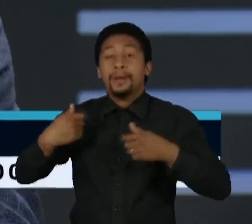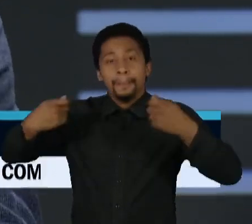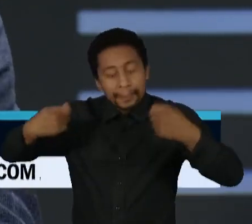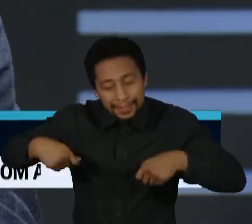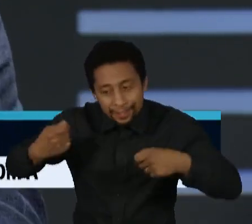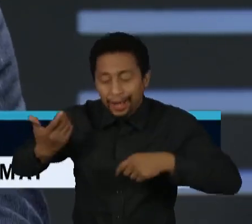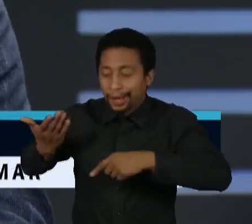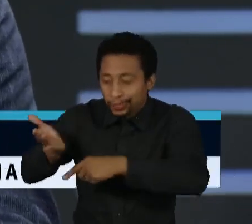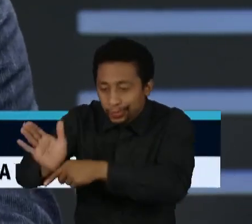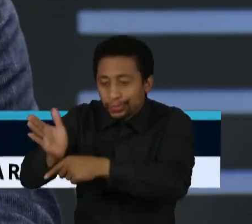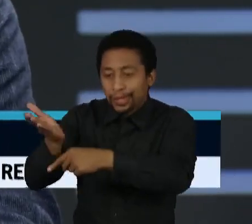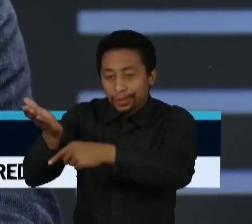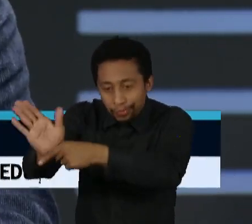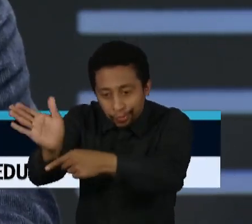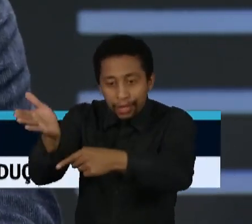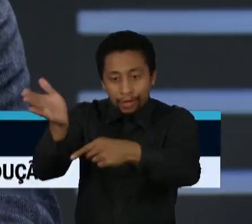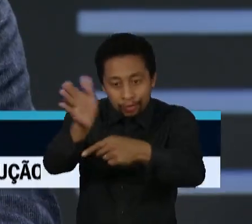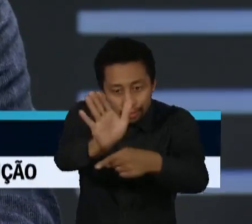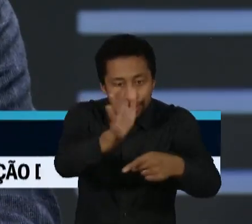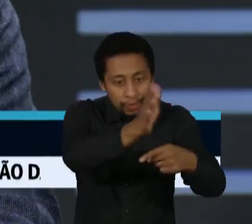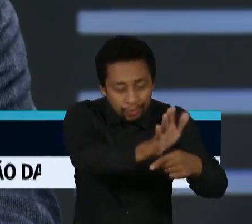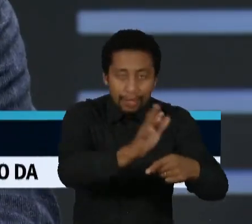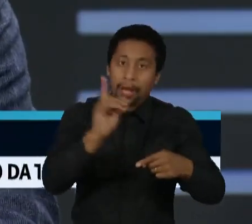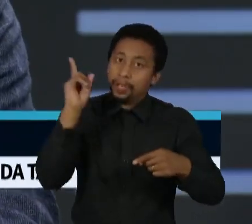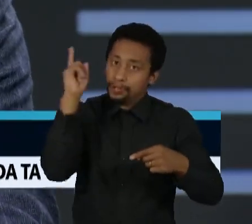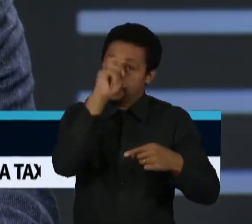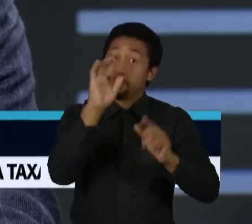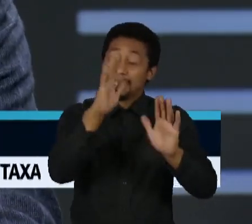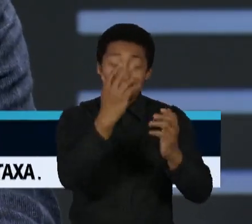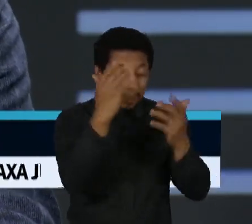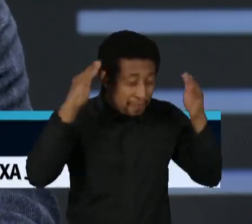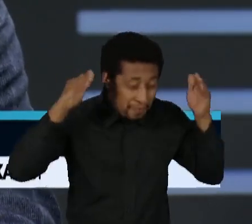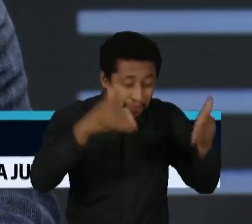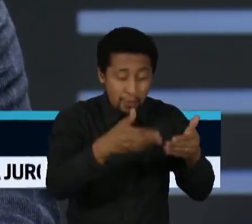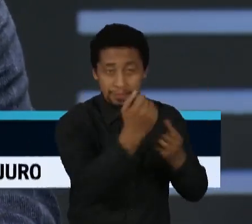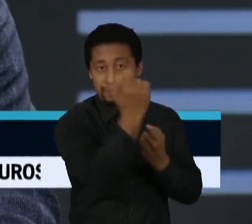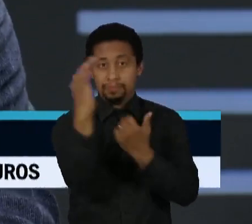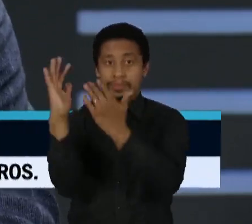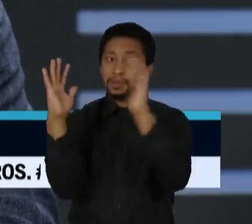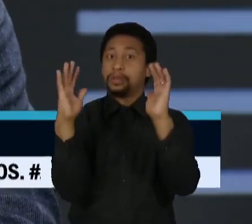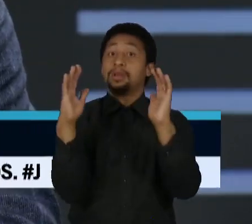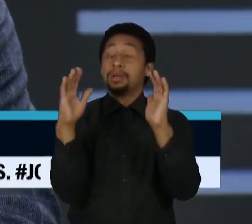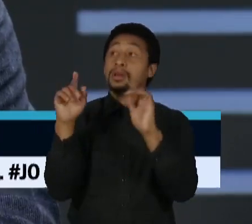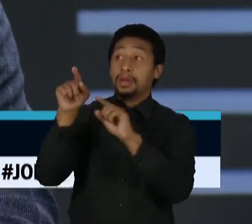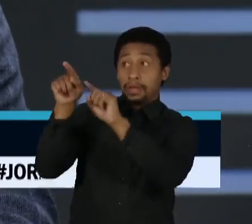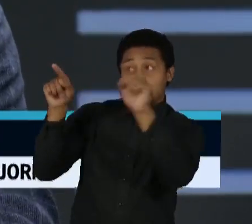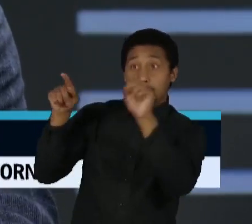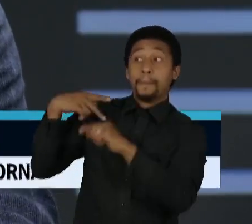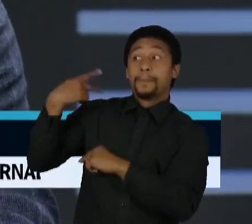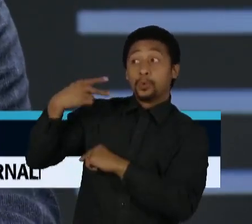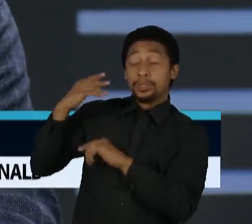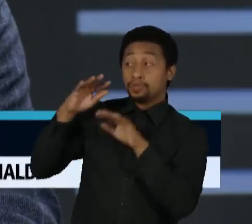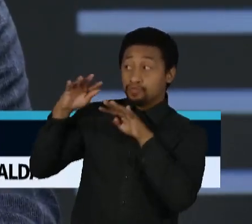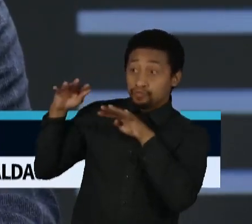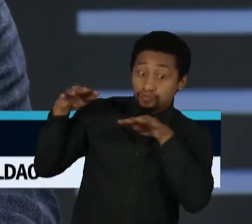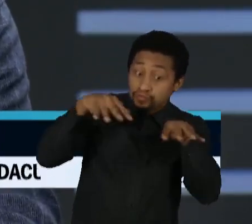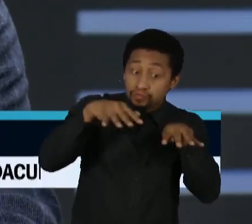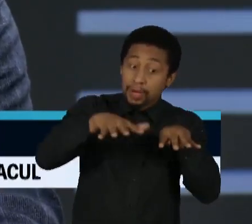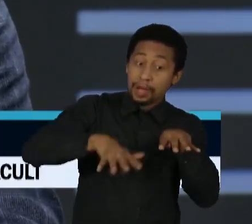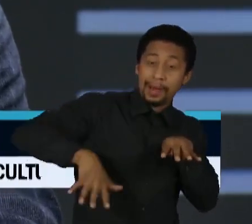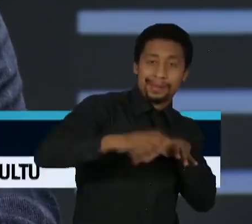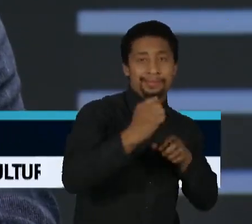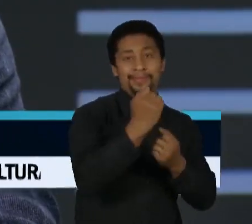principalmente, a questão ambiental é importante e as pessoas precisam prestar mais atenção nisso. os políticos, precisam prestar atenção na questão